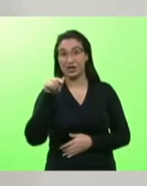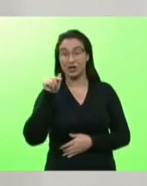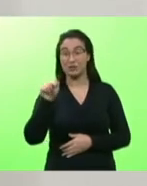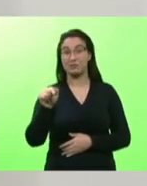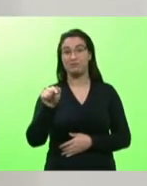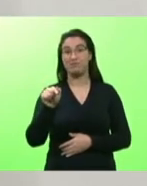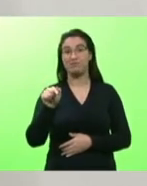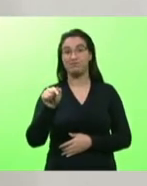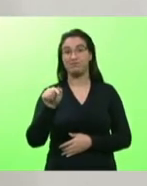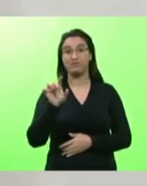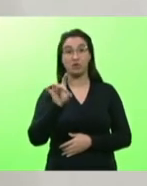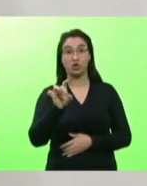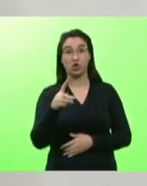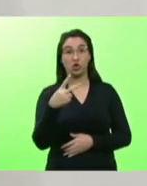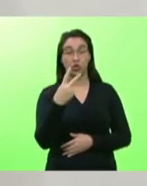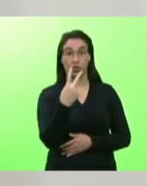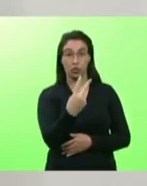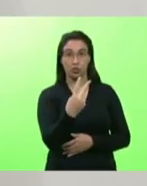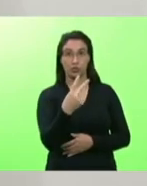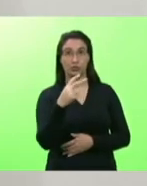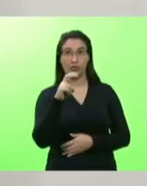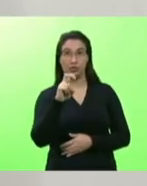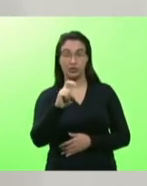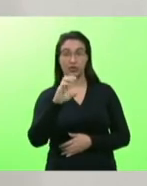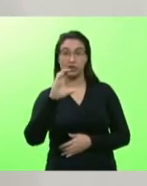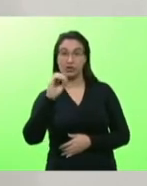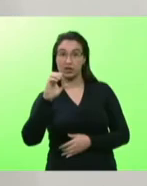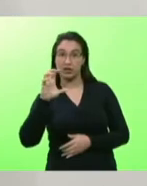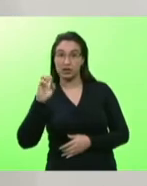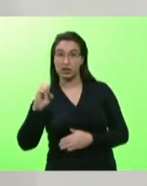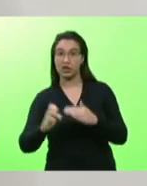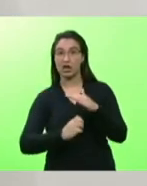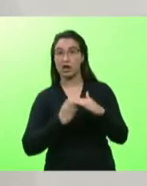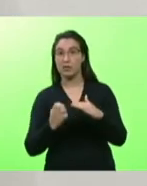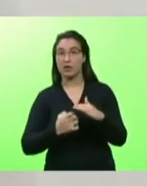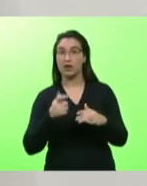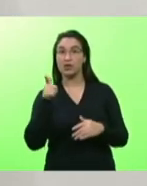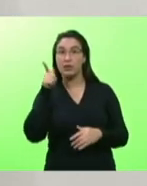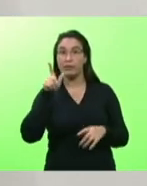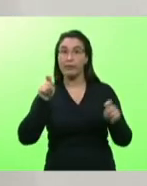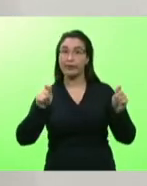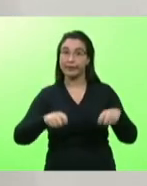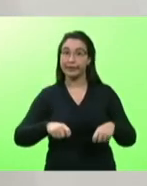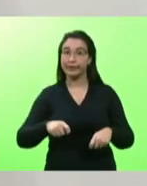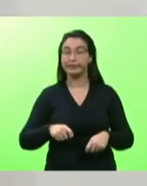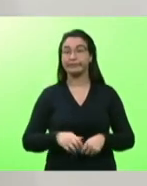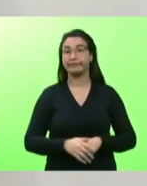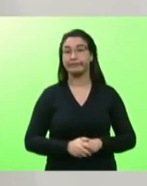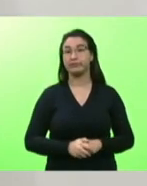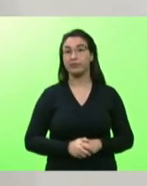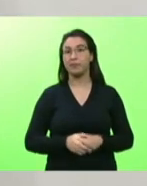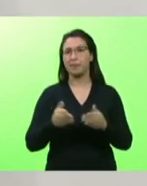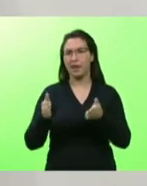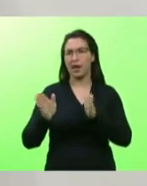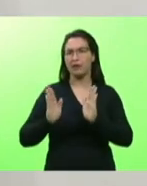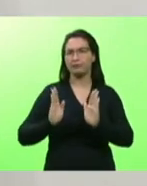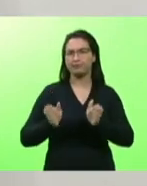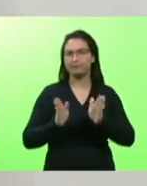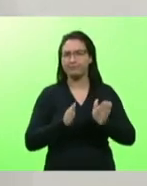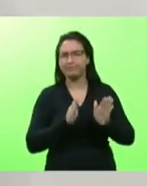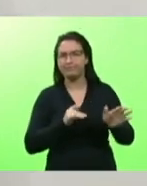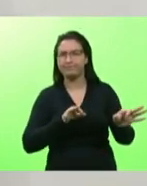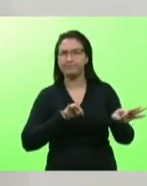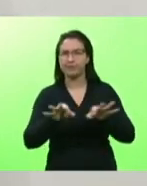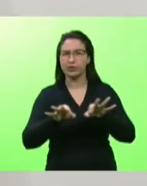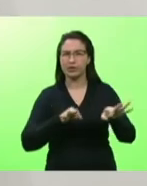2.500 empresas poderão ser beneficiadas então aquele que conseguiu organizar uma documentação que é